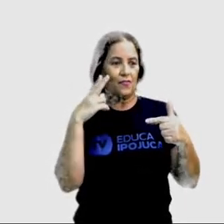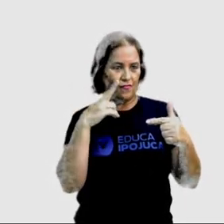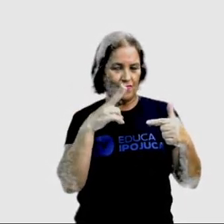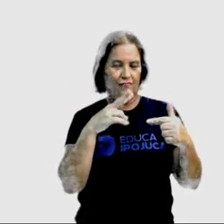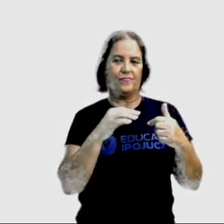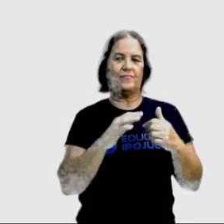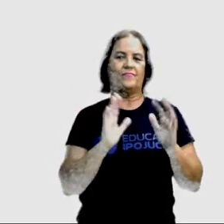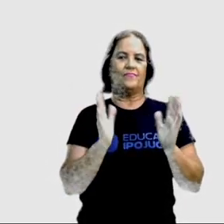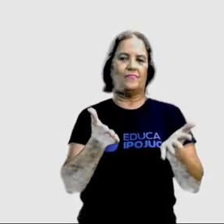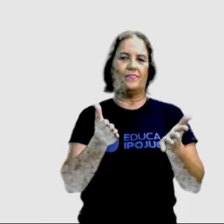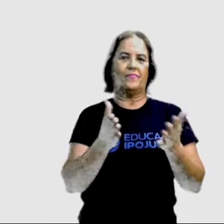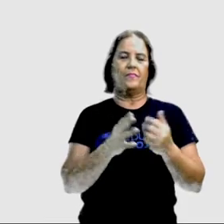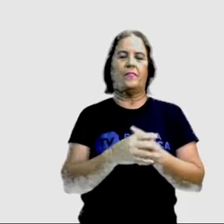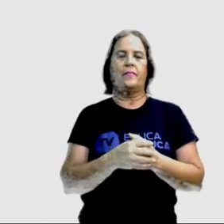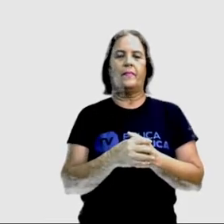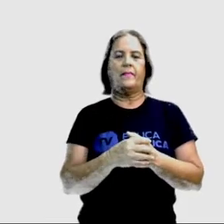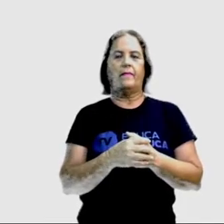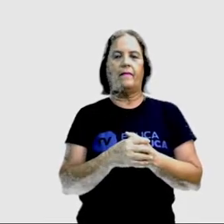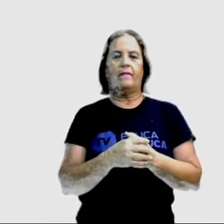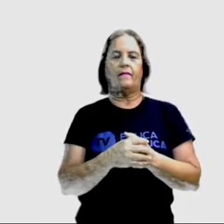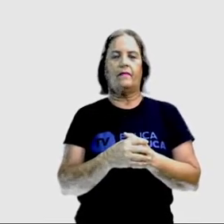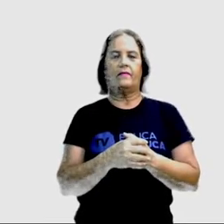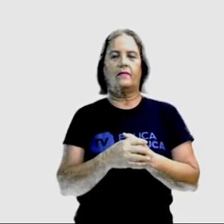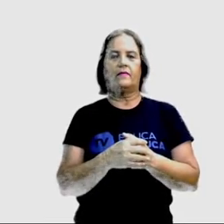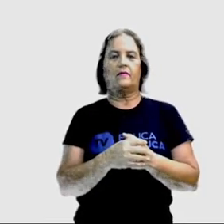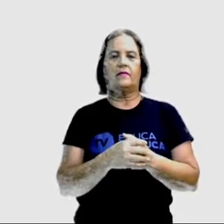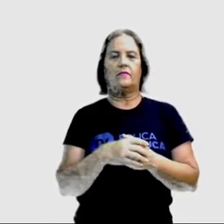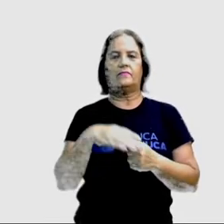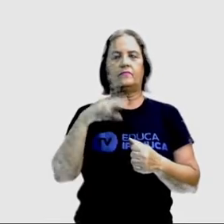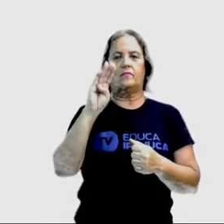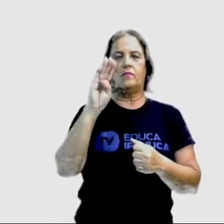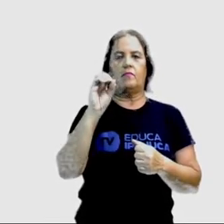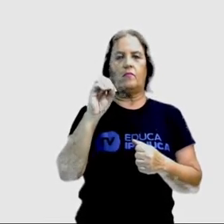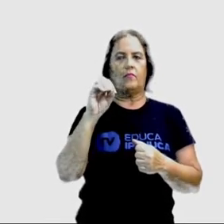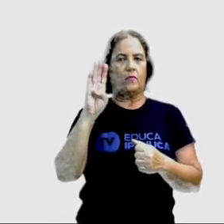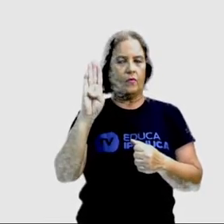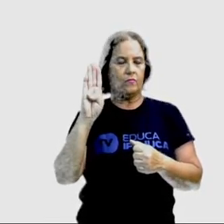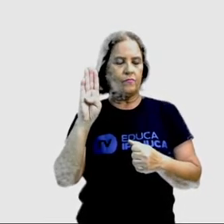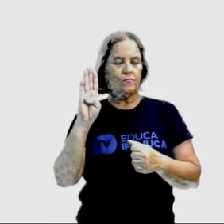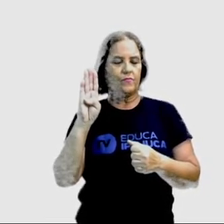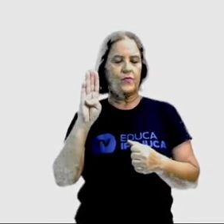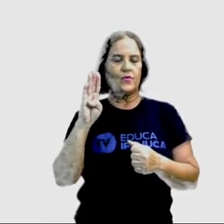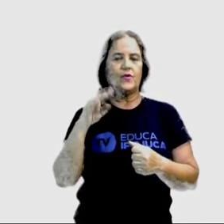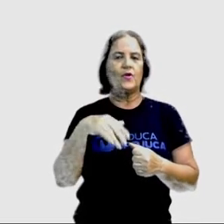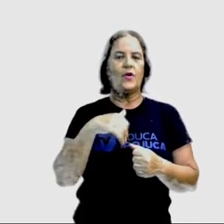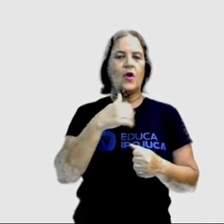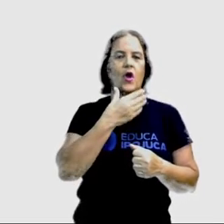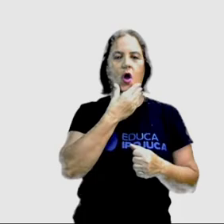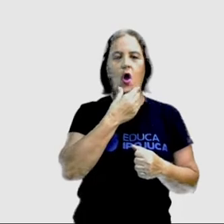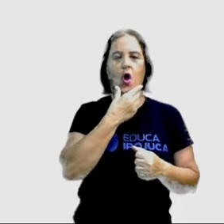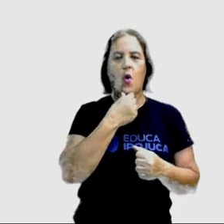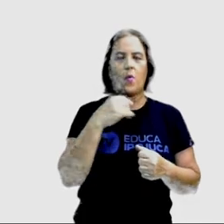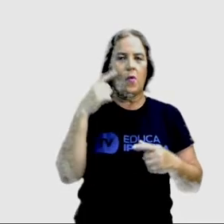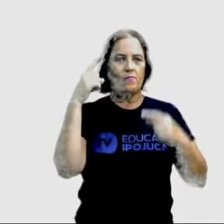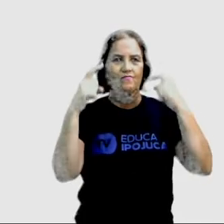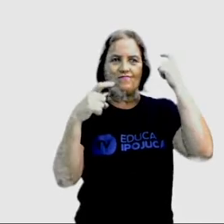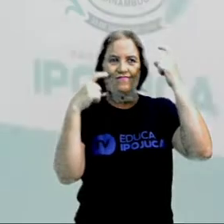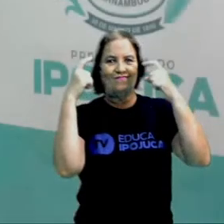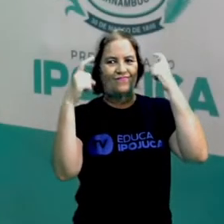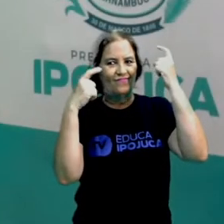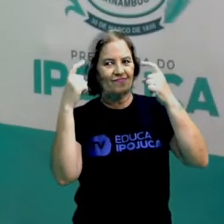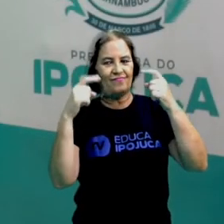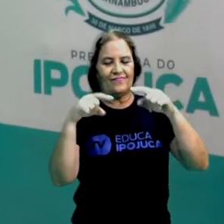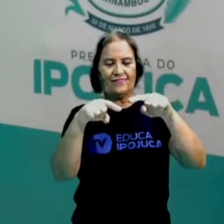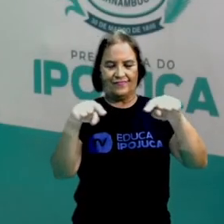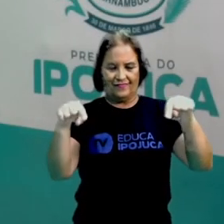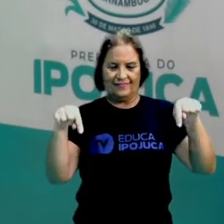boy of our classroom. Bob é o garoto mais louco da nossa sala. Agora, pessoal, nós devemos